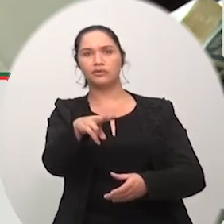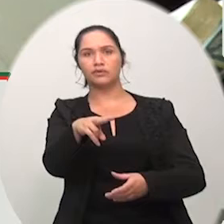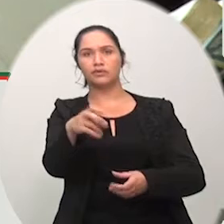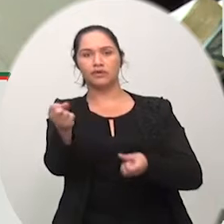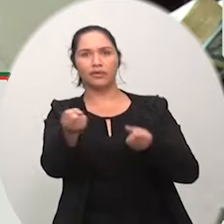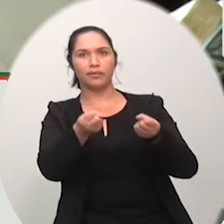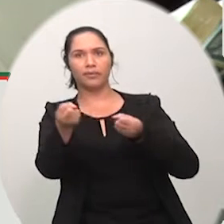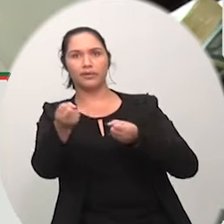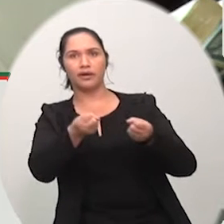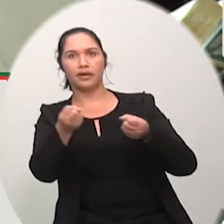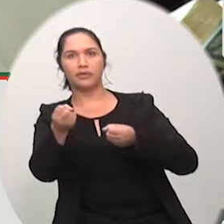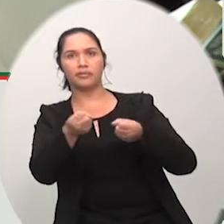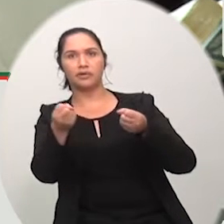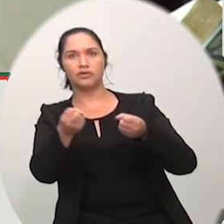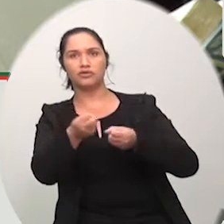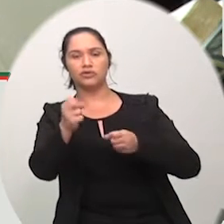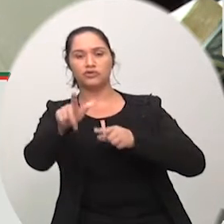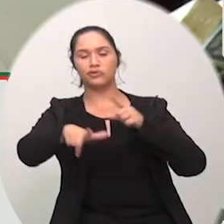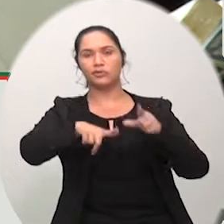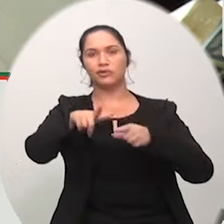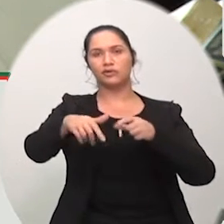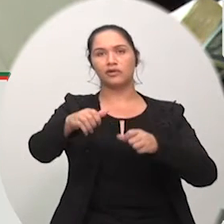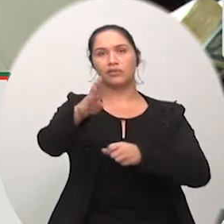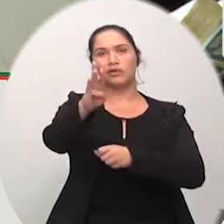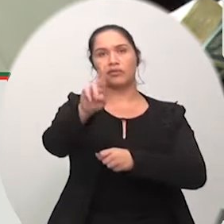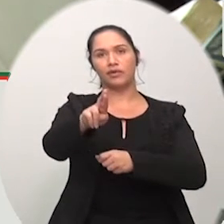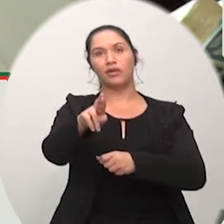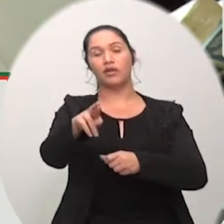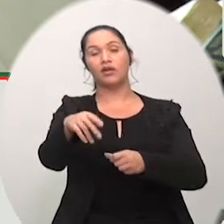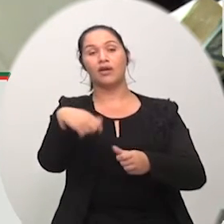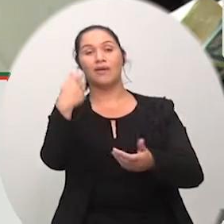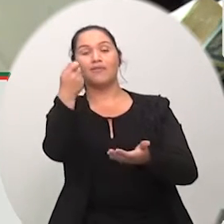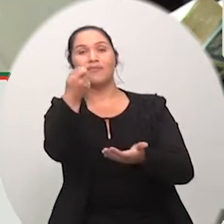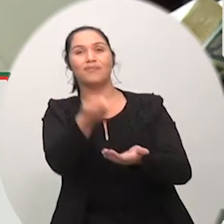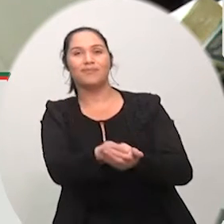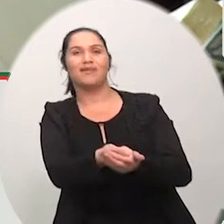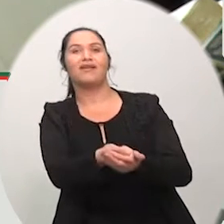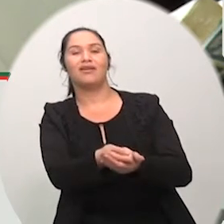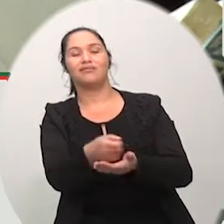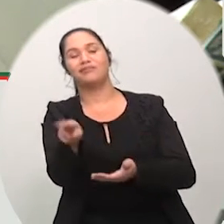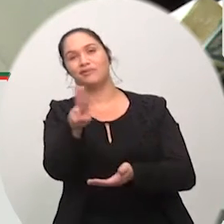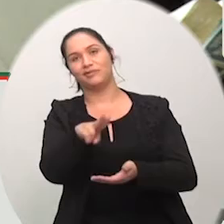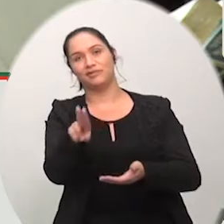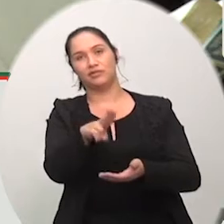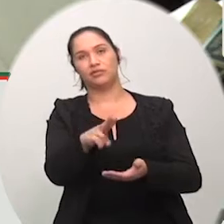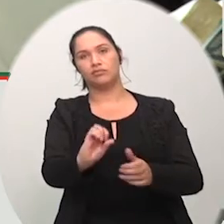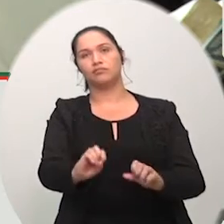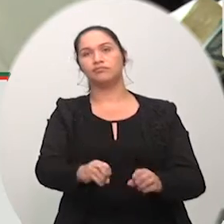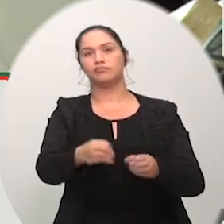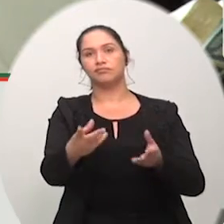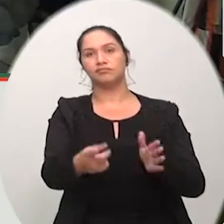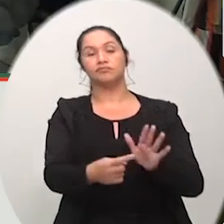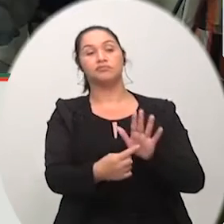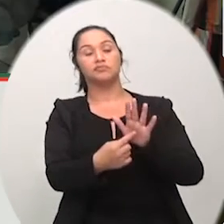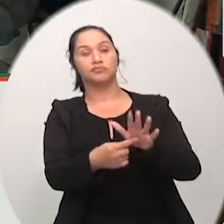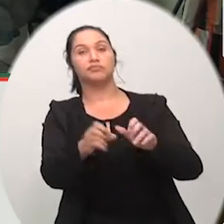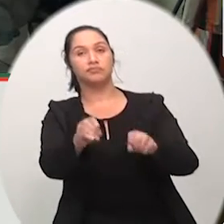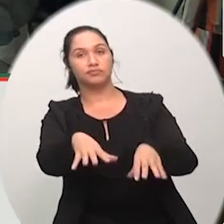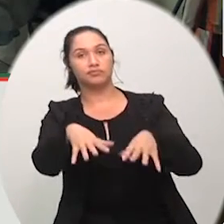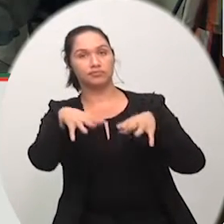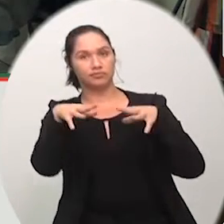do pedágio para utilizar essa rodovia federal ante o exposto ouvido plenário e atendidas formalidades